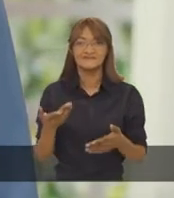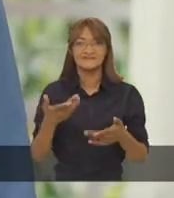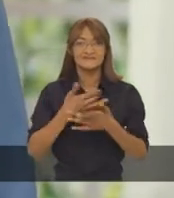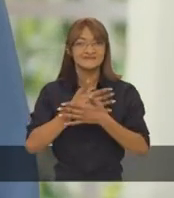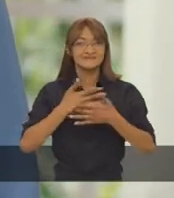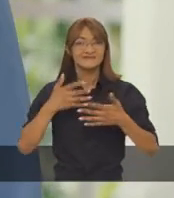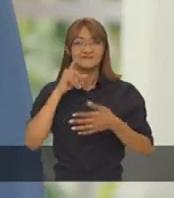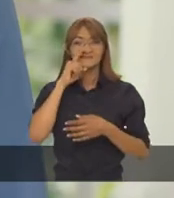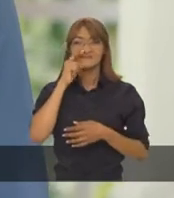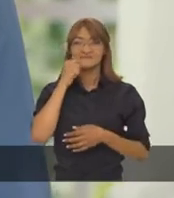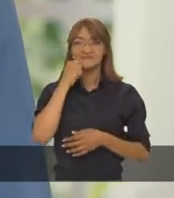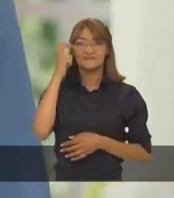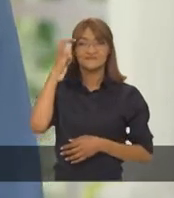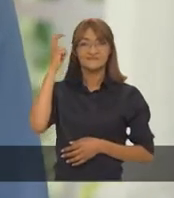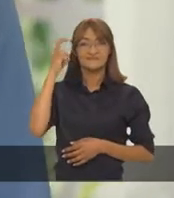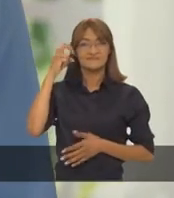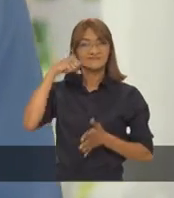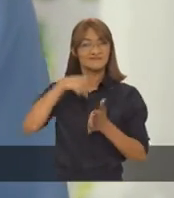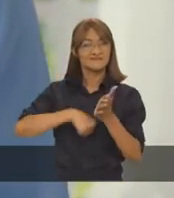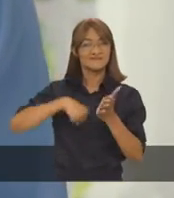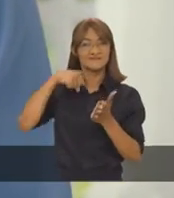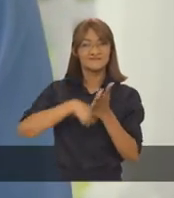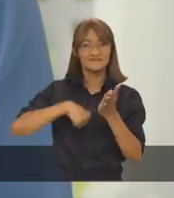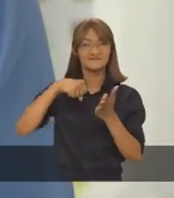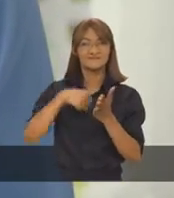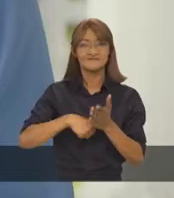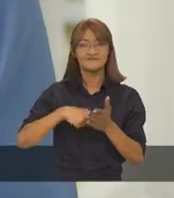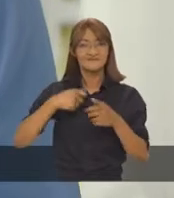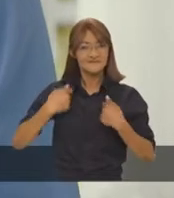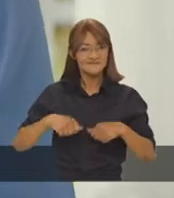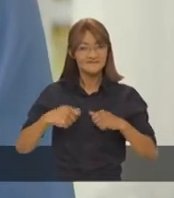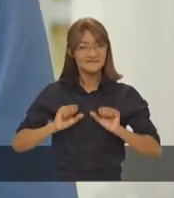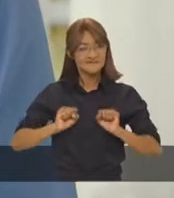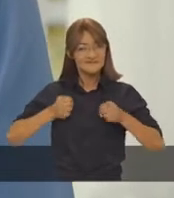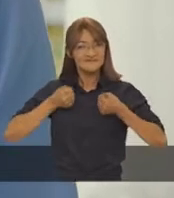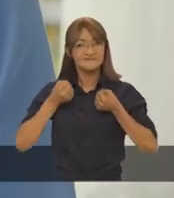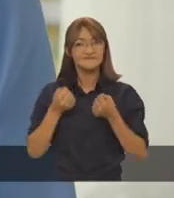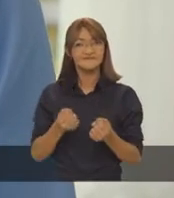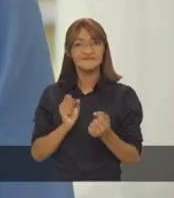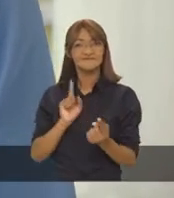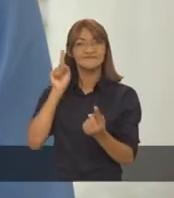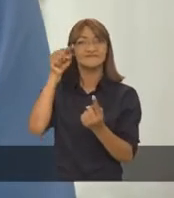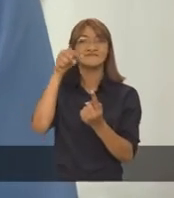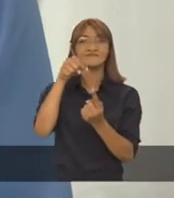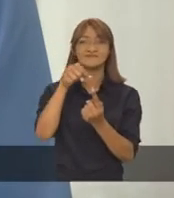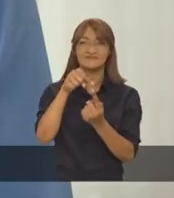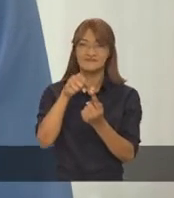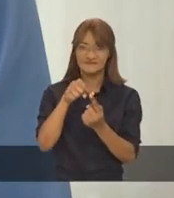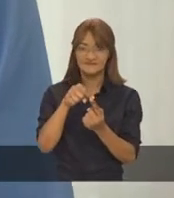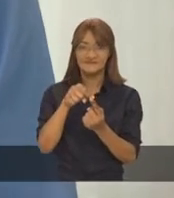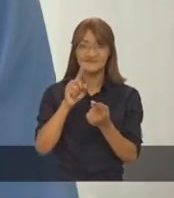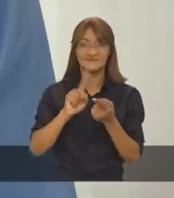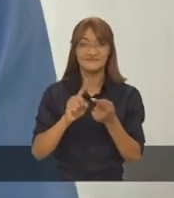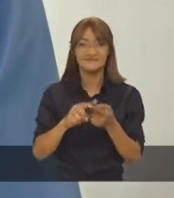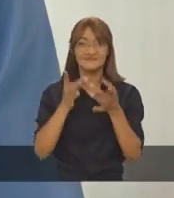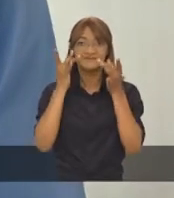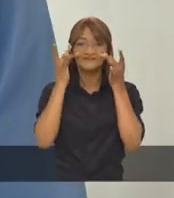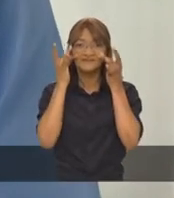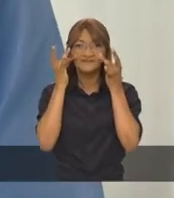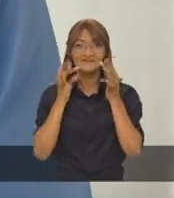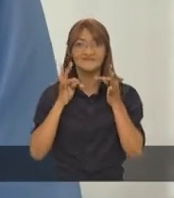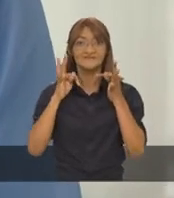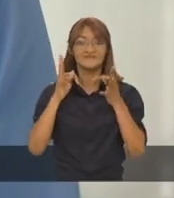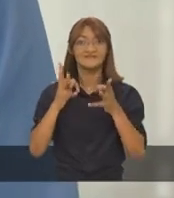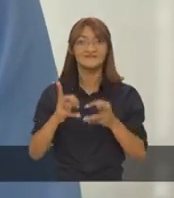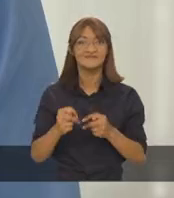cidade inteligente é um processo incansável, que precisa ser perseguido com esforço, determinação e atenção ao que as cidades